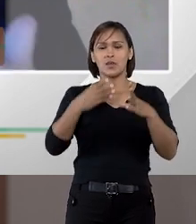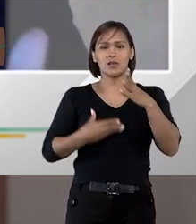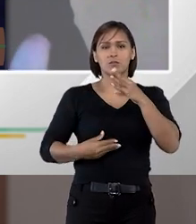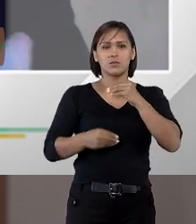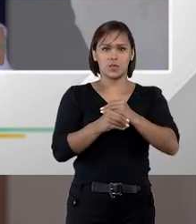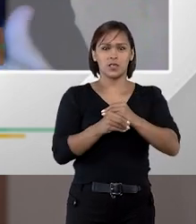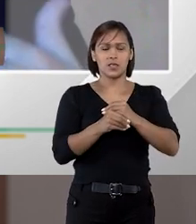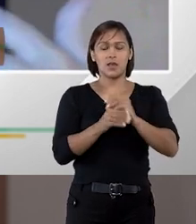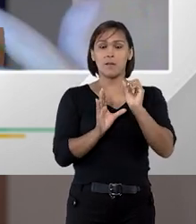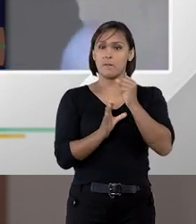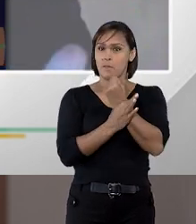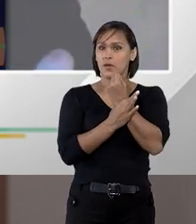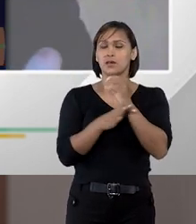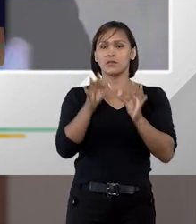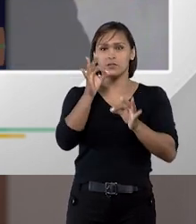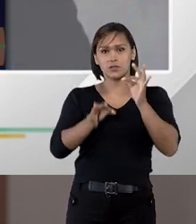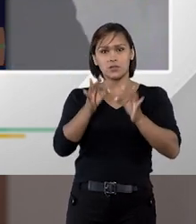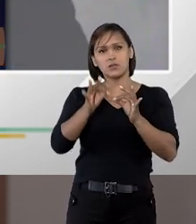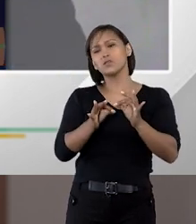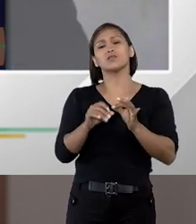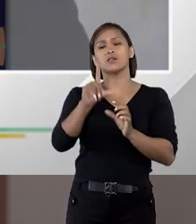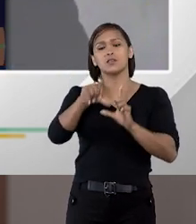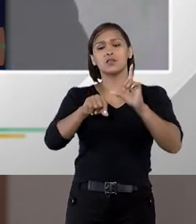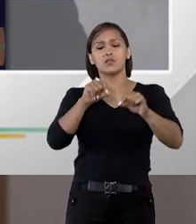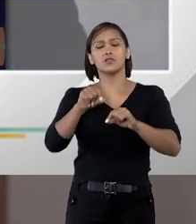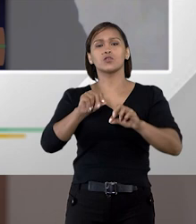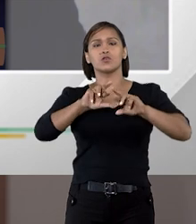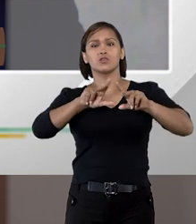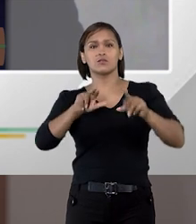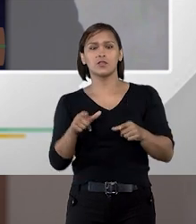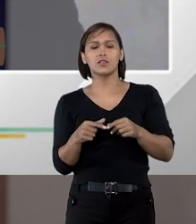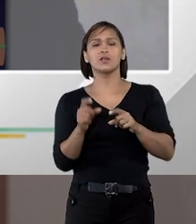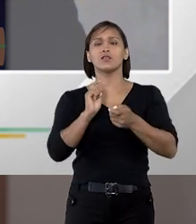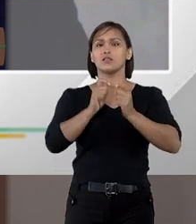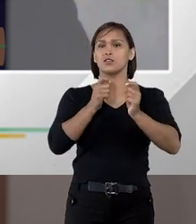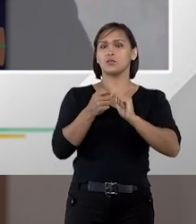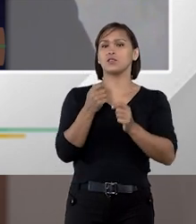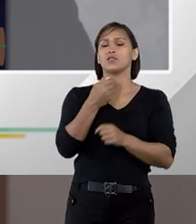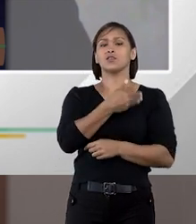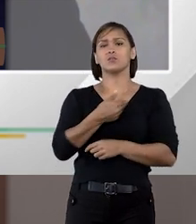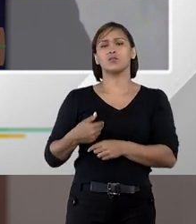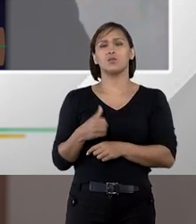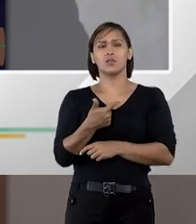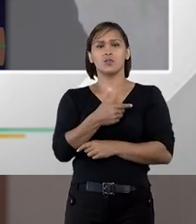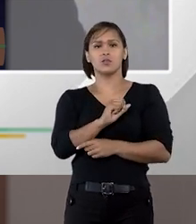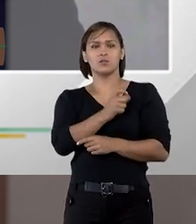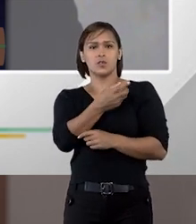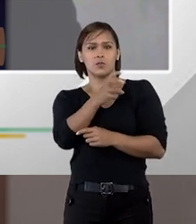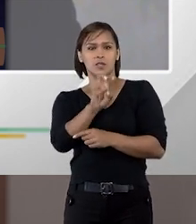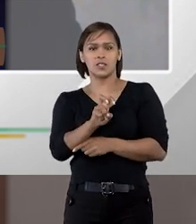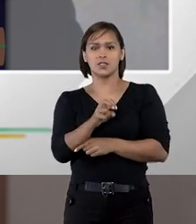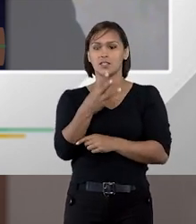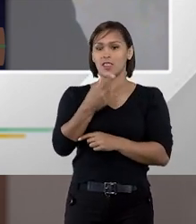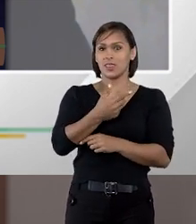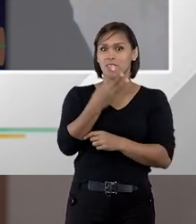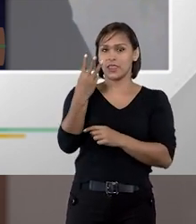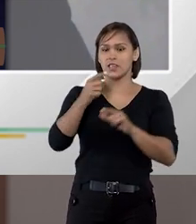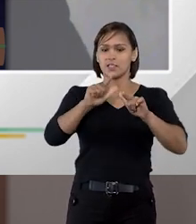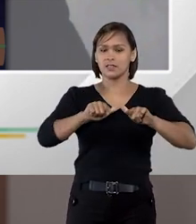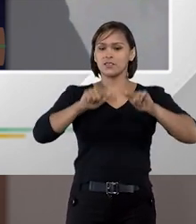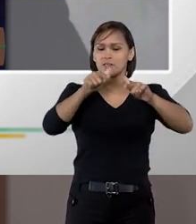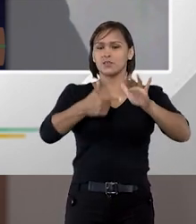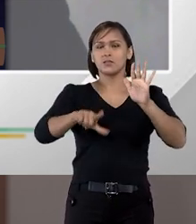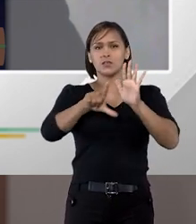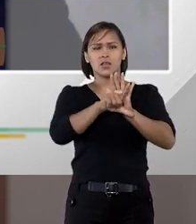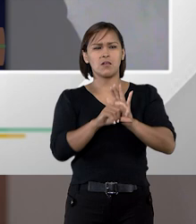incremento e para a segurança jurídica dos meios alternativos no âmbito da administração pública em 2015 nós tivemos três diplomas legais